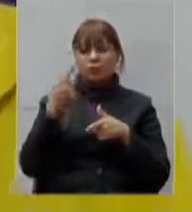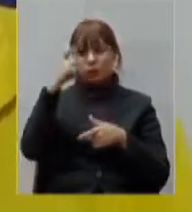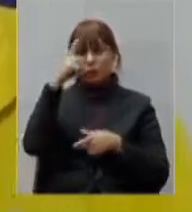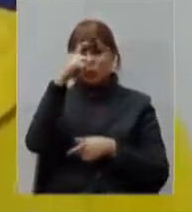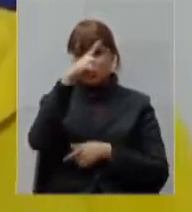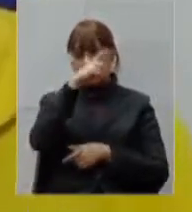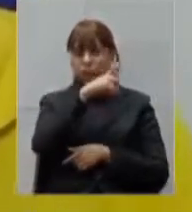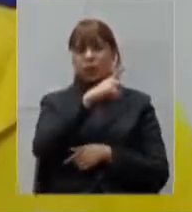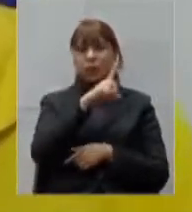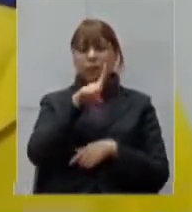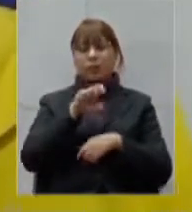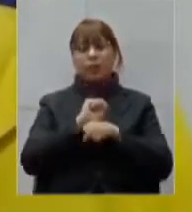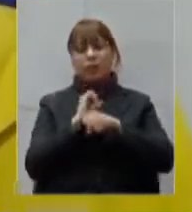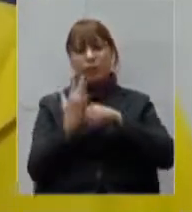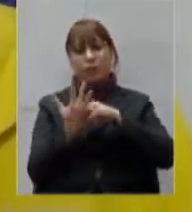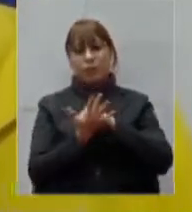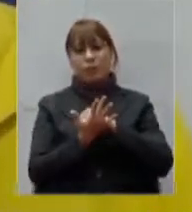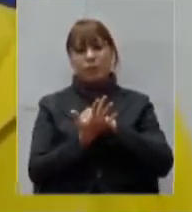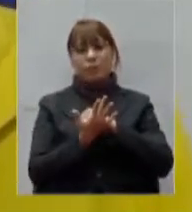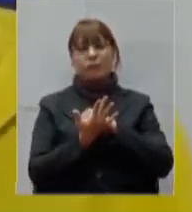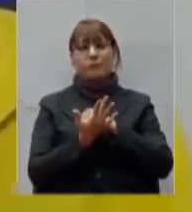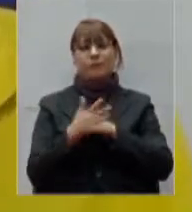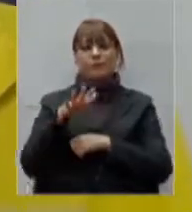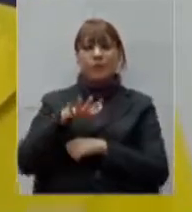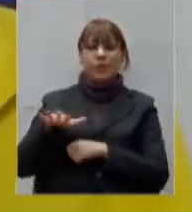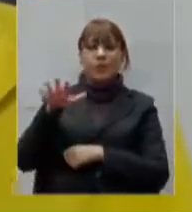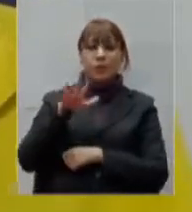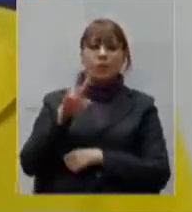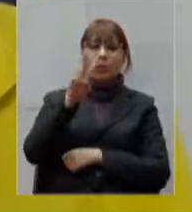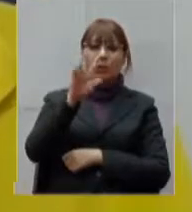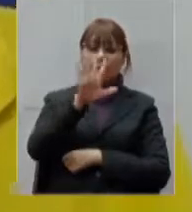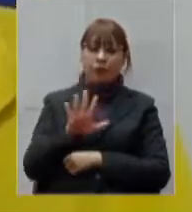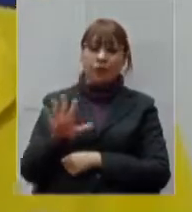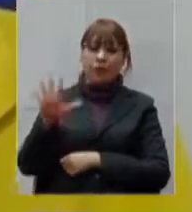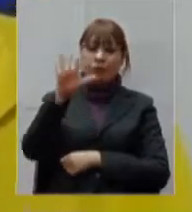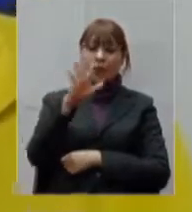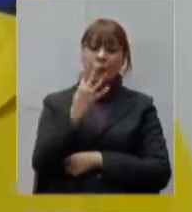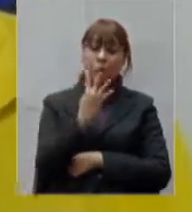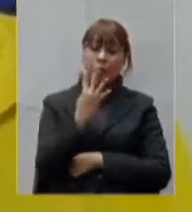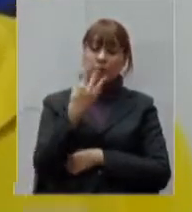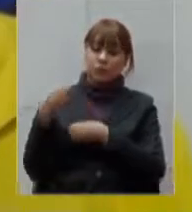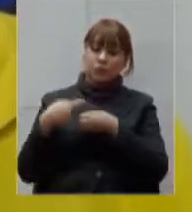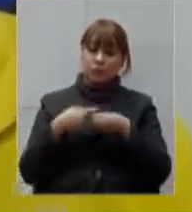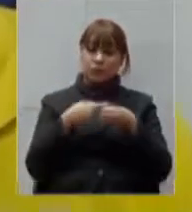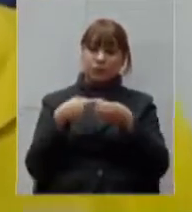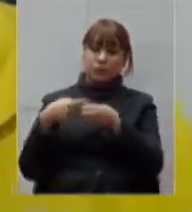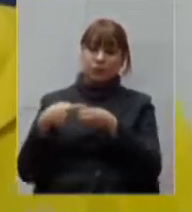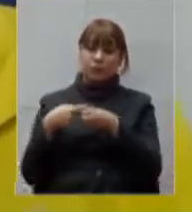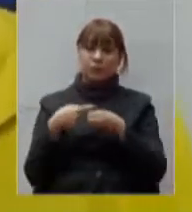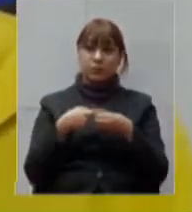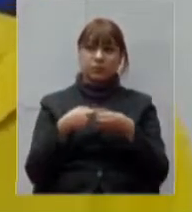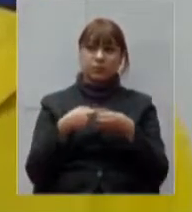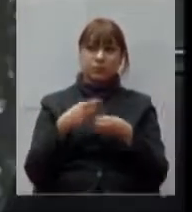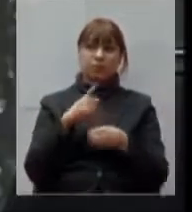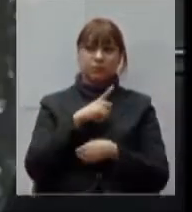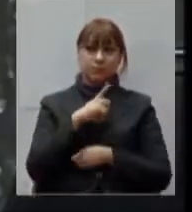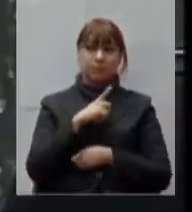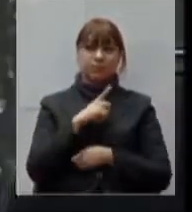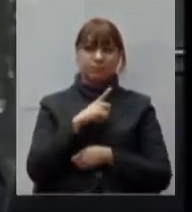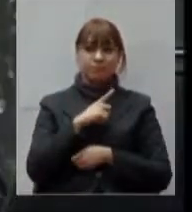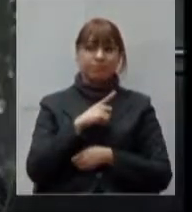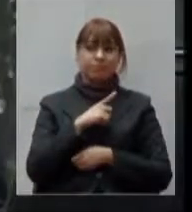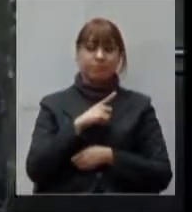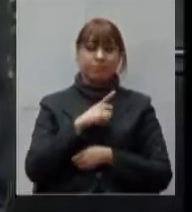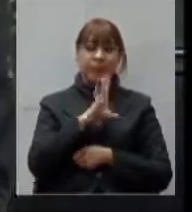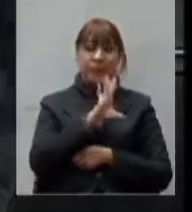que é o COVID-19. e o Vale do Aço hoje, todas as quatro cidades têm índice por milhão de